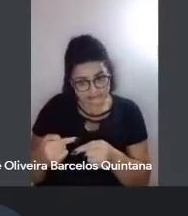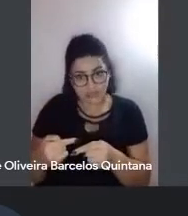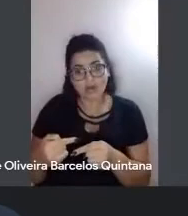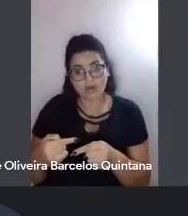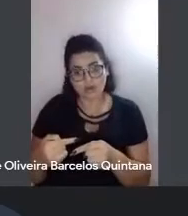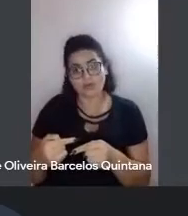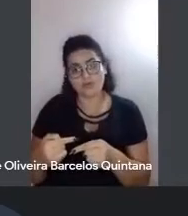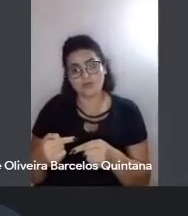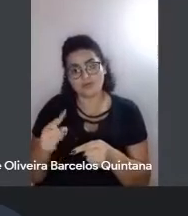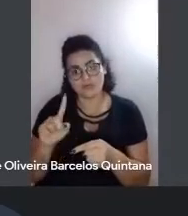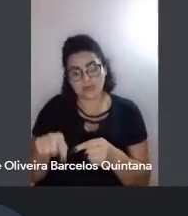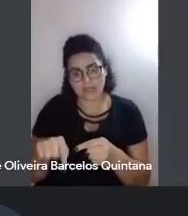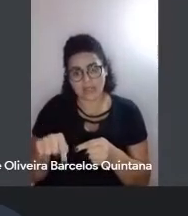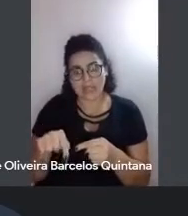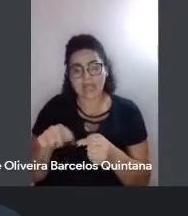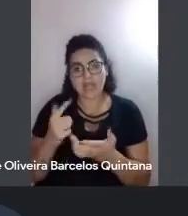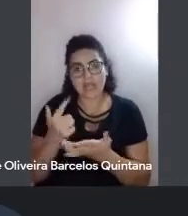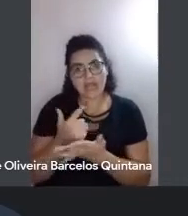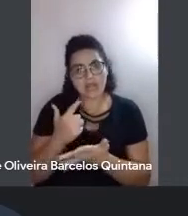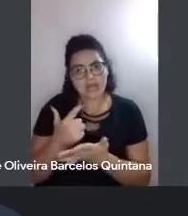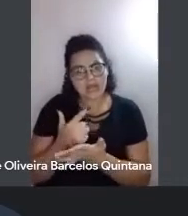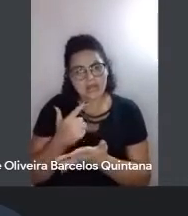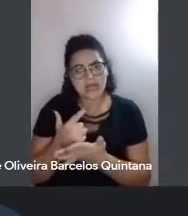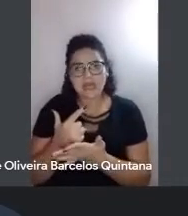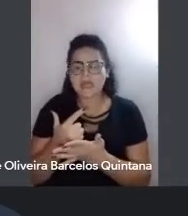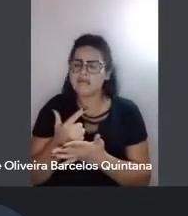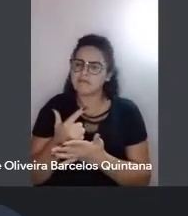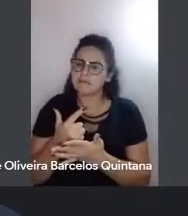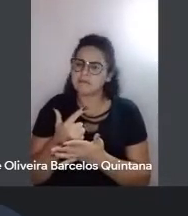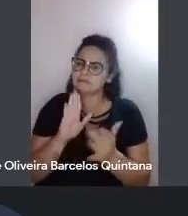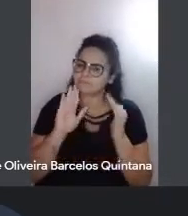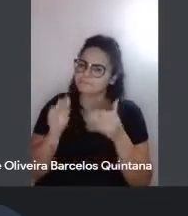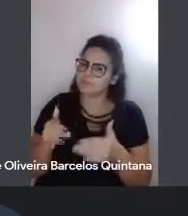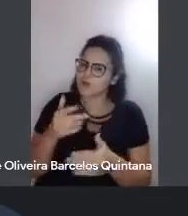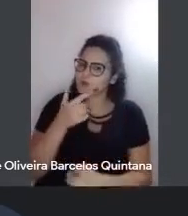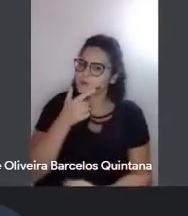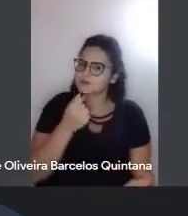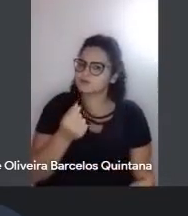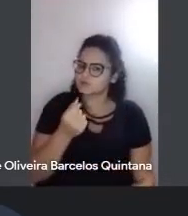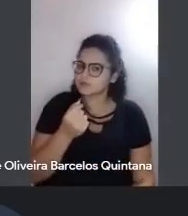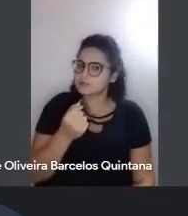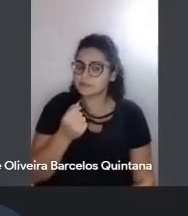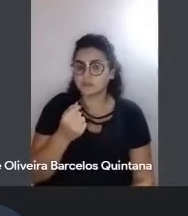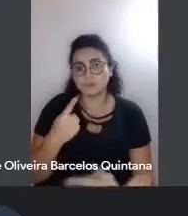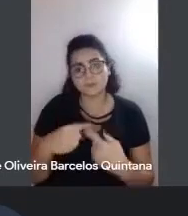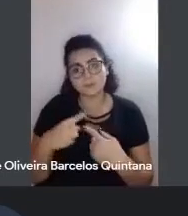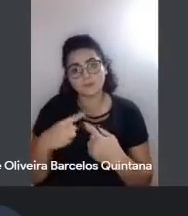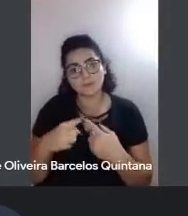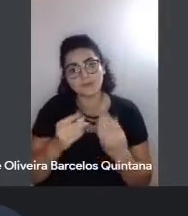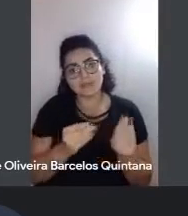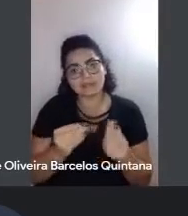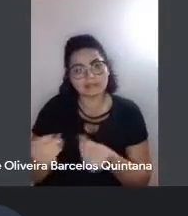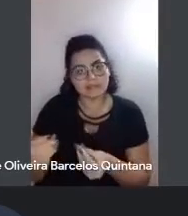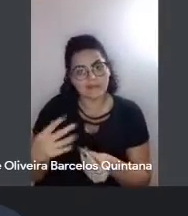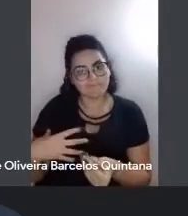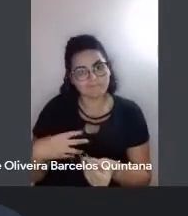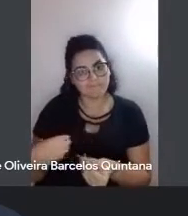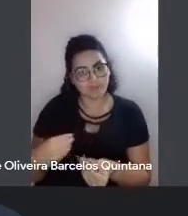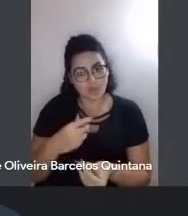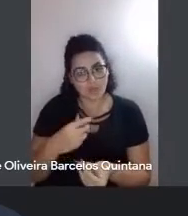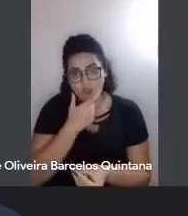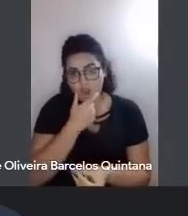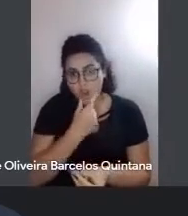era um livro mais até masculino, né? Que os pais davam para os filhos homens, né? Tinha essa